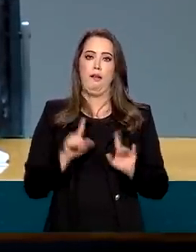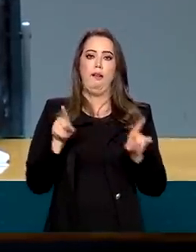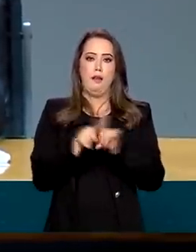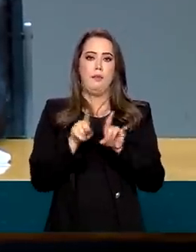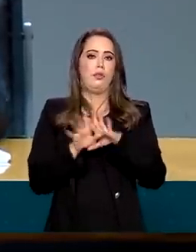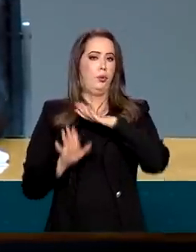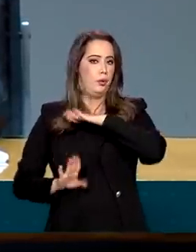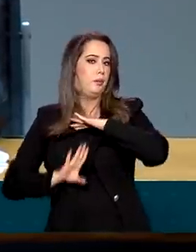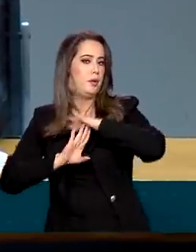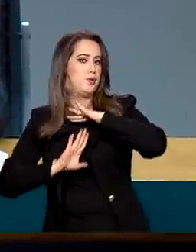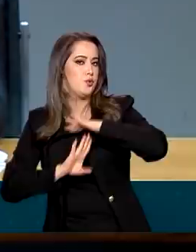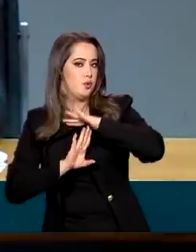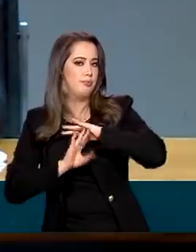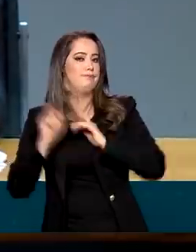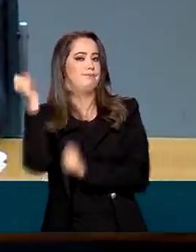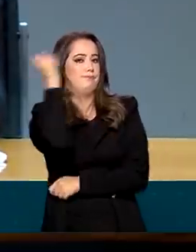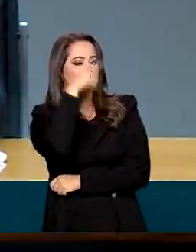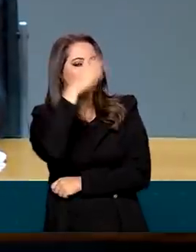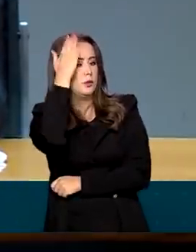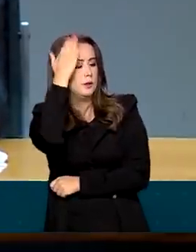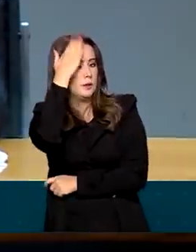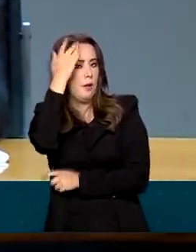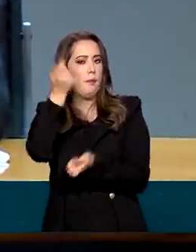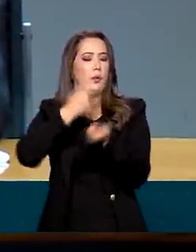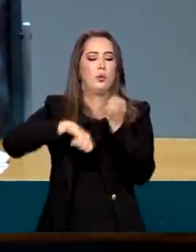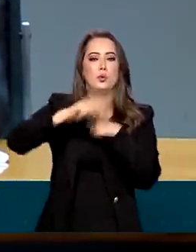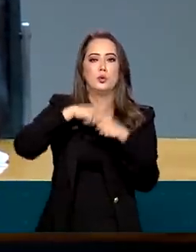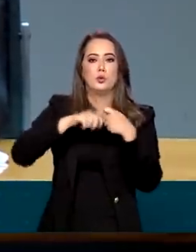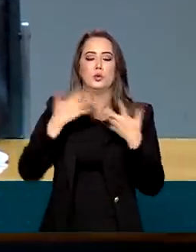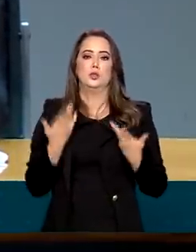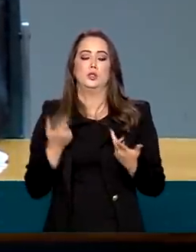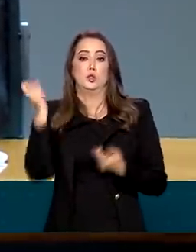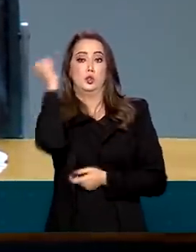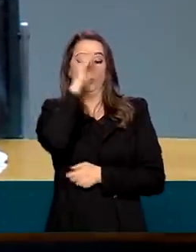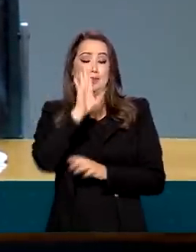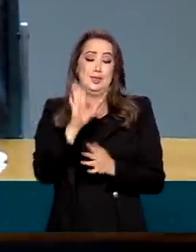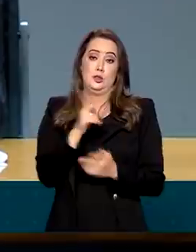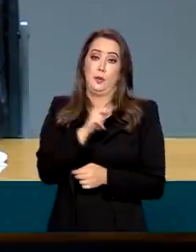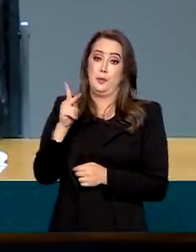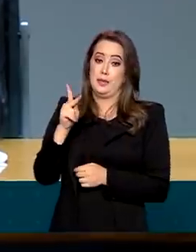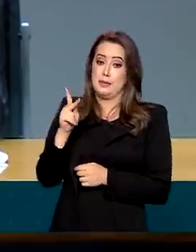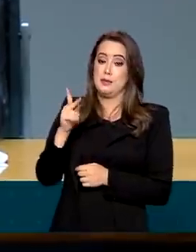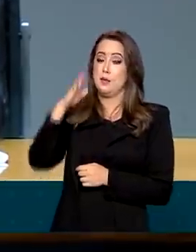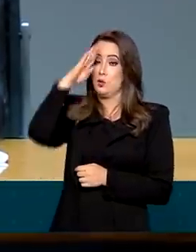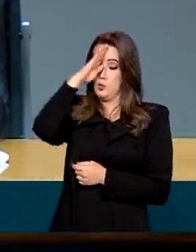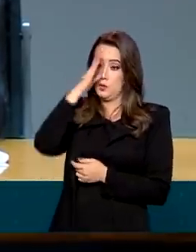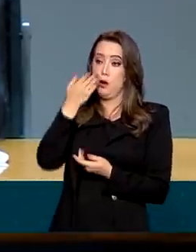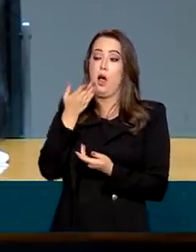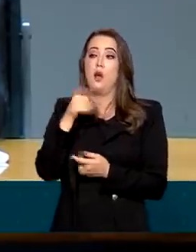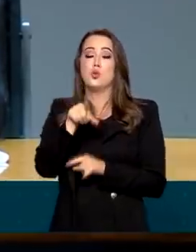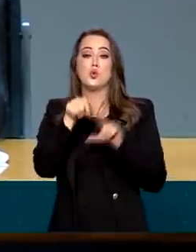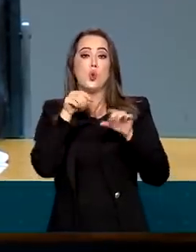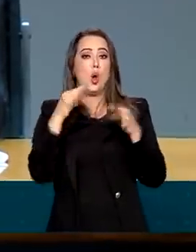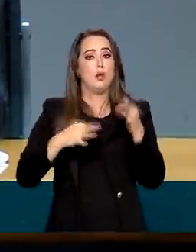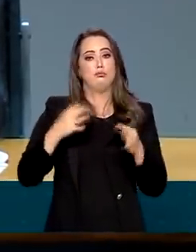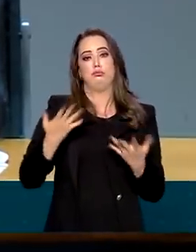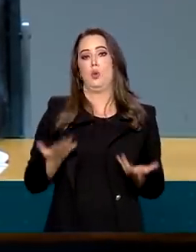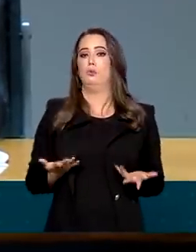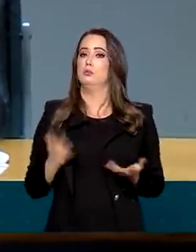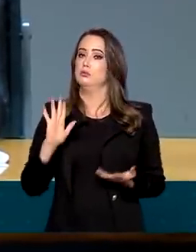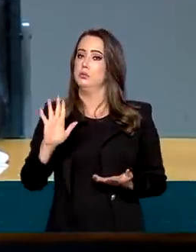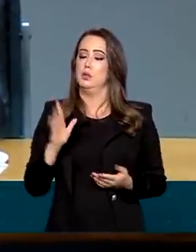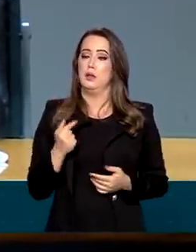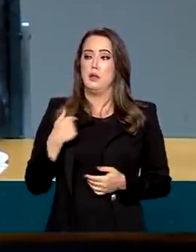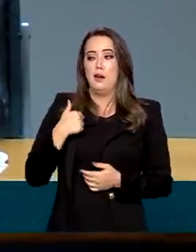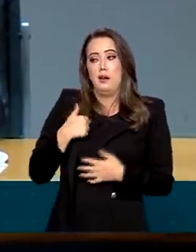a um limite, é difícil, é um equilíbrio difícil, cabe ao presidente justamente fazer essa arbitragem e cabe a mim fazer a